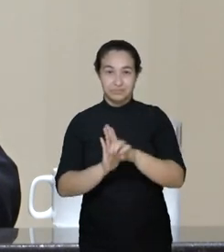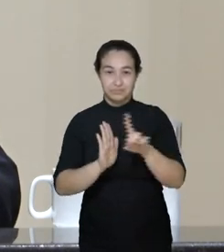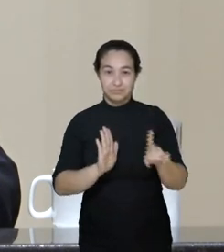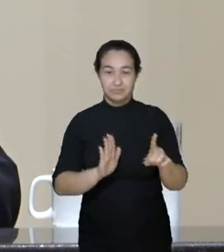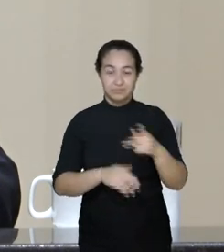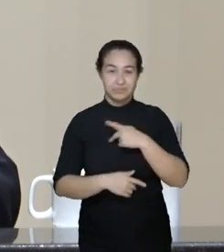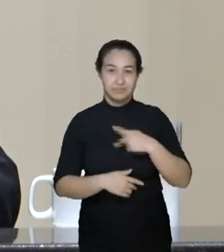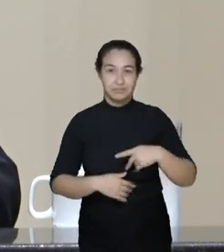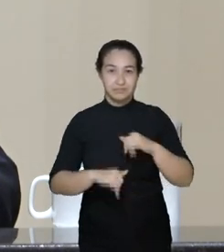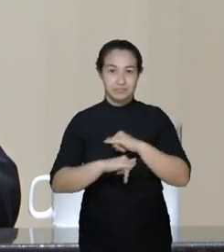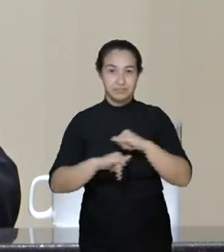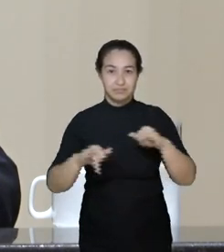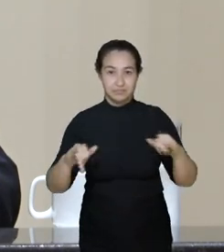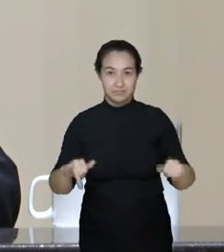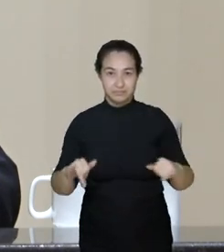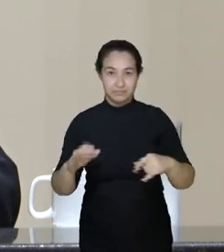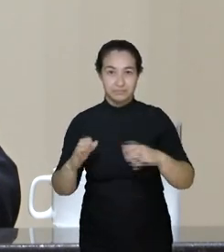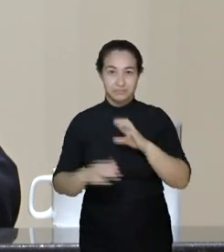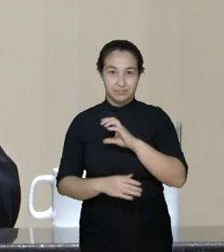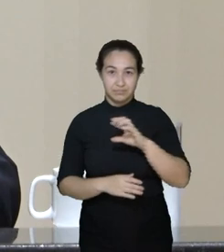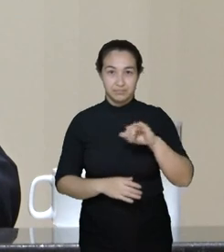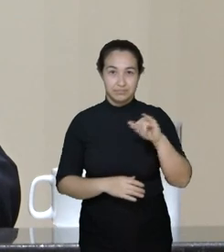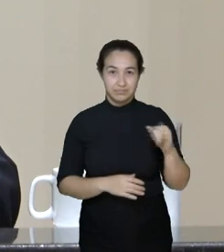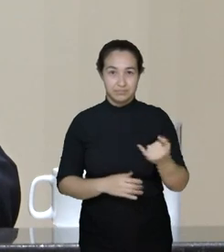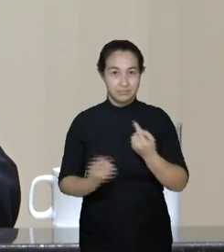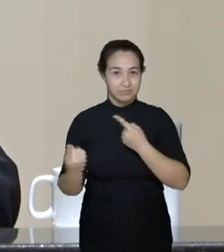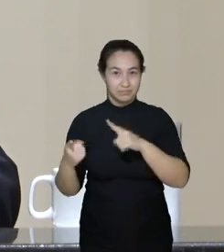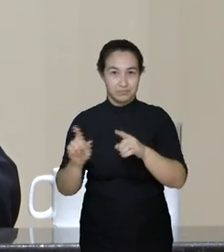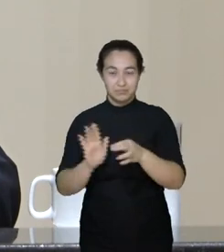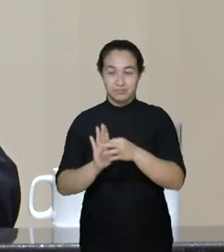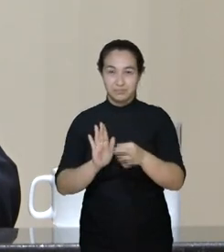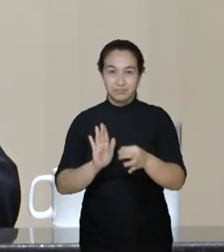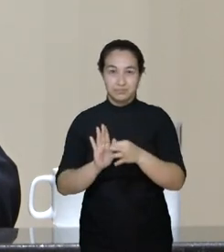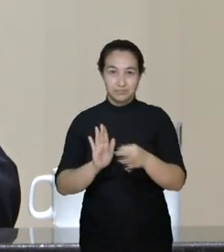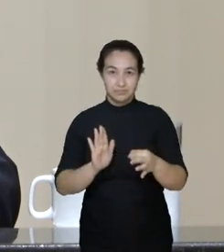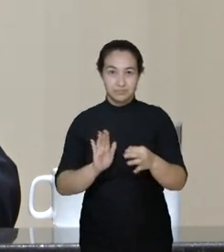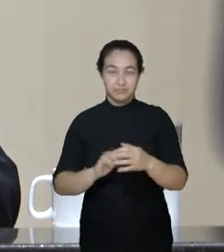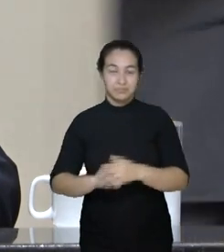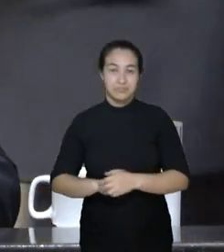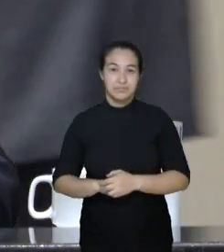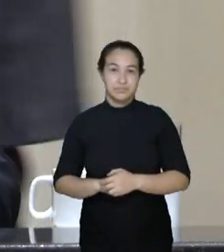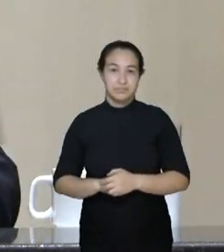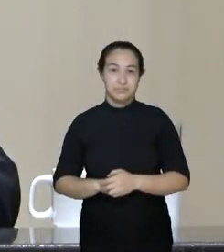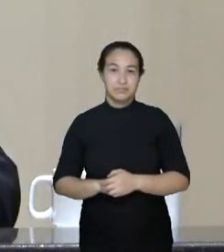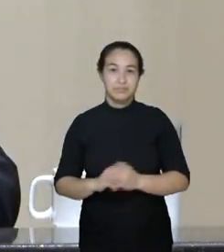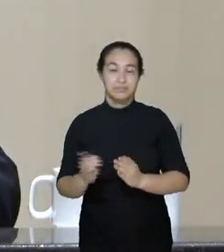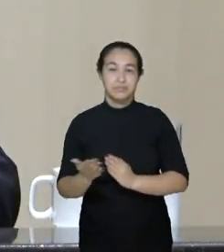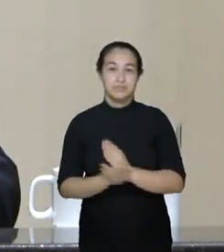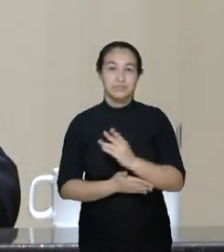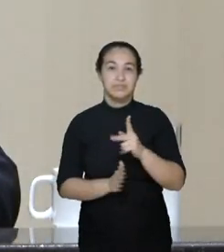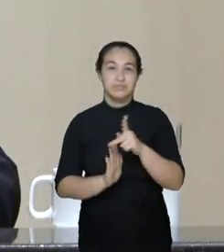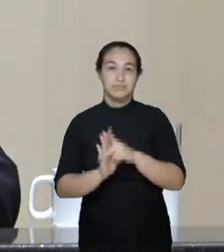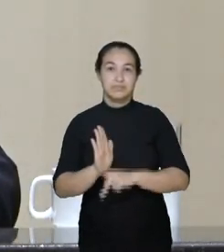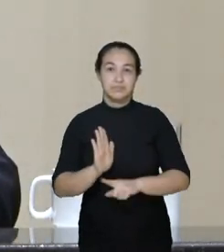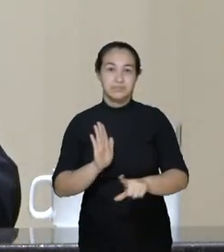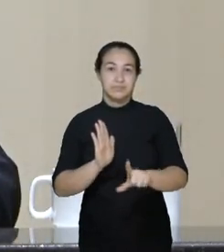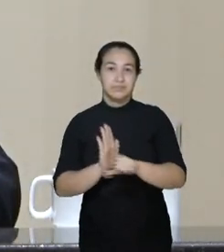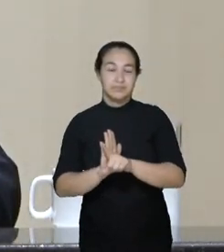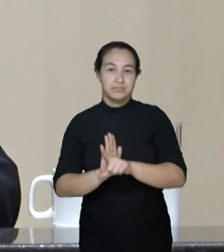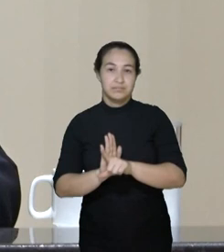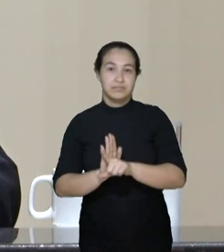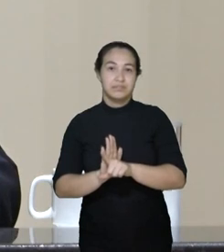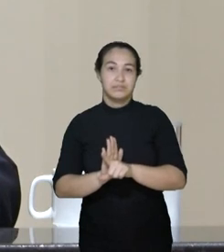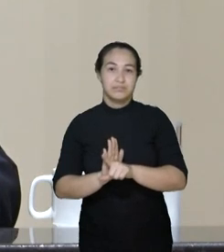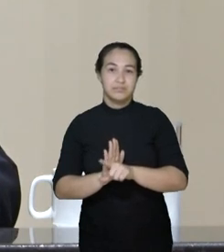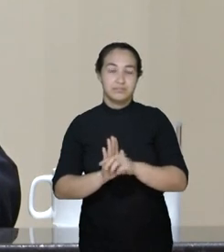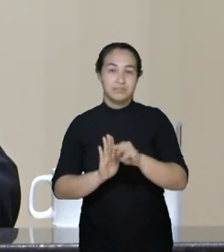Comissão de Finanças e Suspensação apresentou o parecer favorável ao ofício 430, barra 2020. Foi aprovado em tudo único o projeto de conversão em lei de